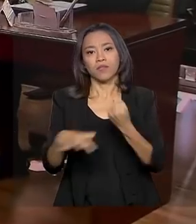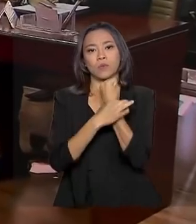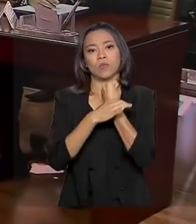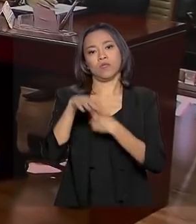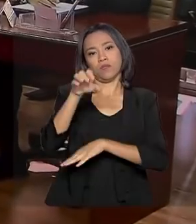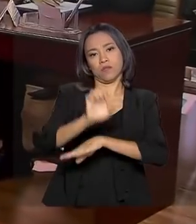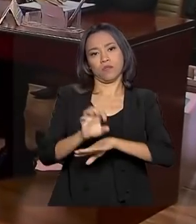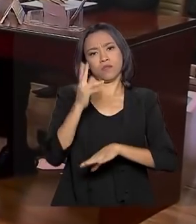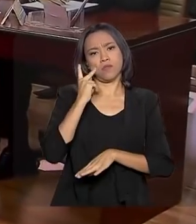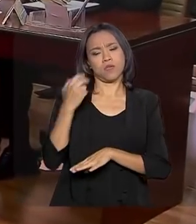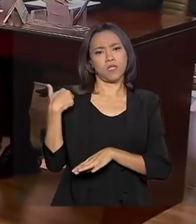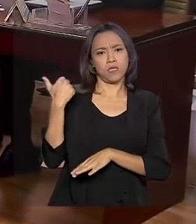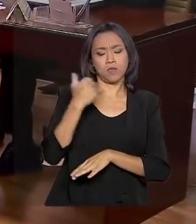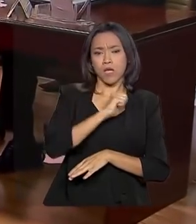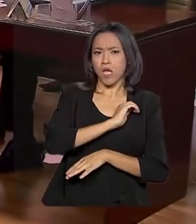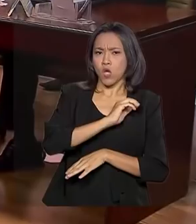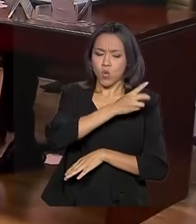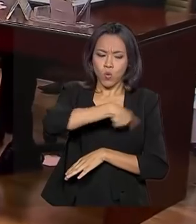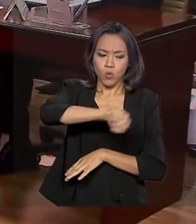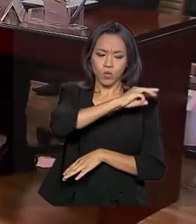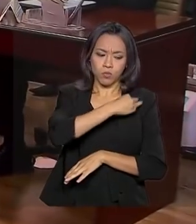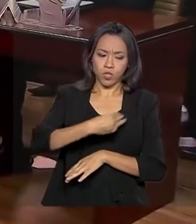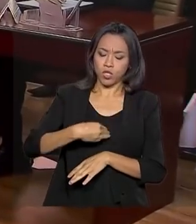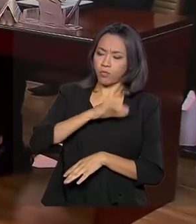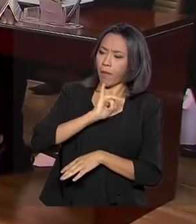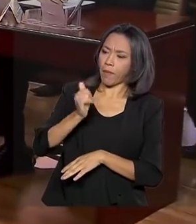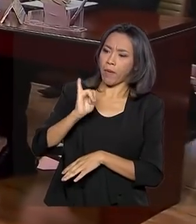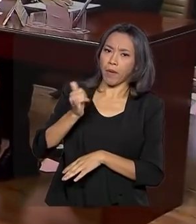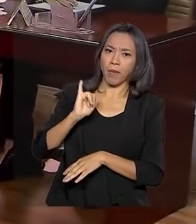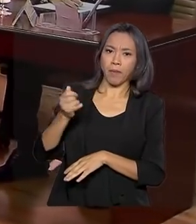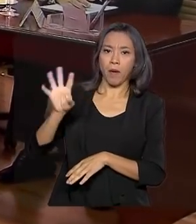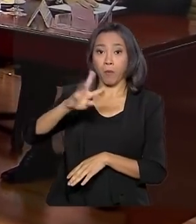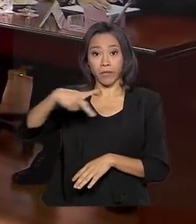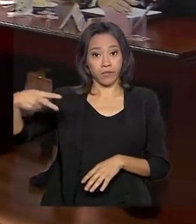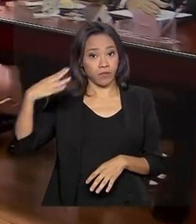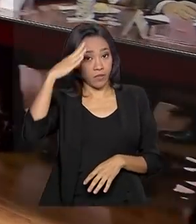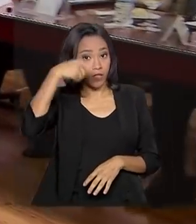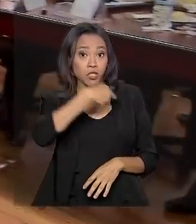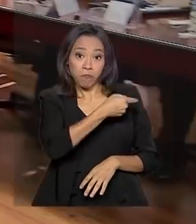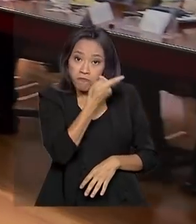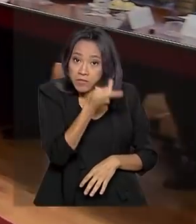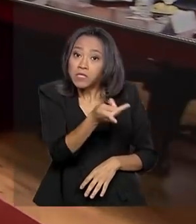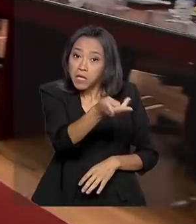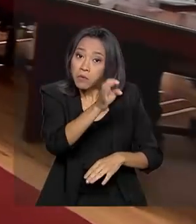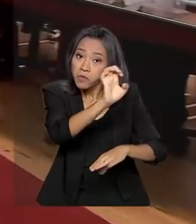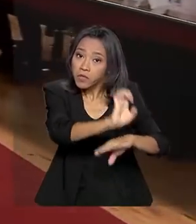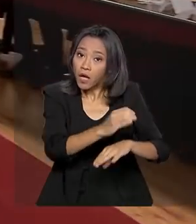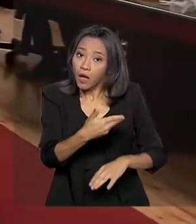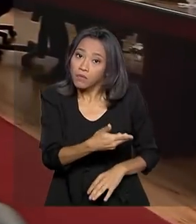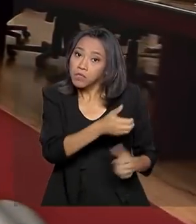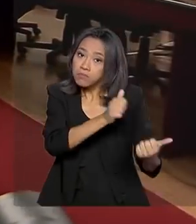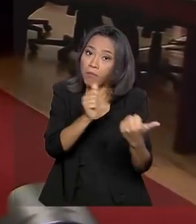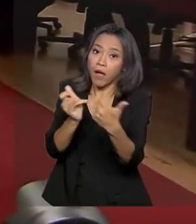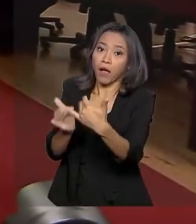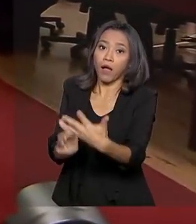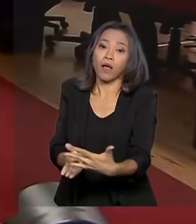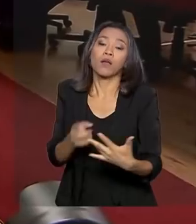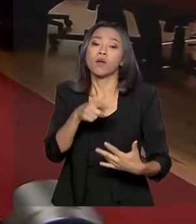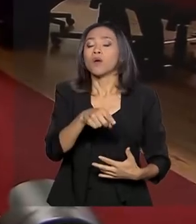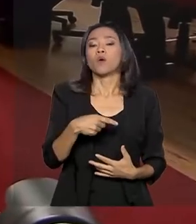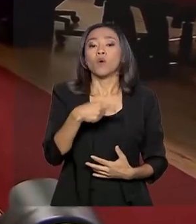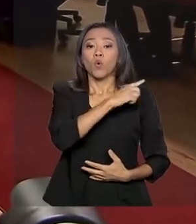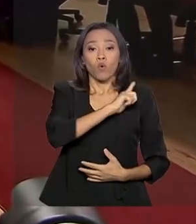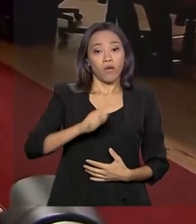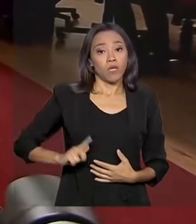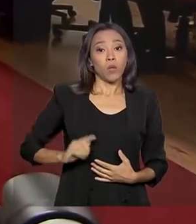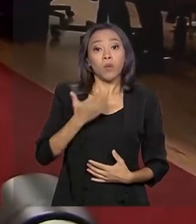Os ministros relataram ao presidente a visita que fizeram ao Estado nesta semana. O governador Camilo Santana pediu ao